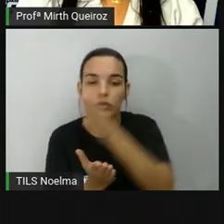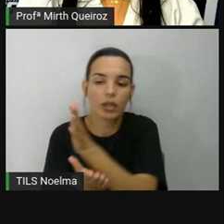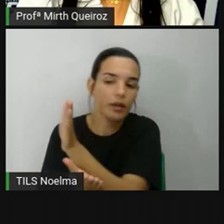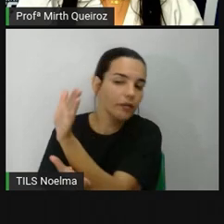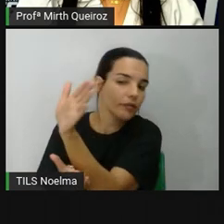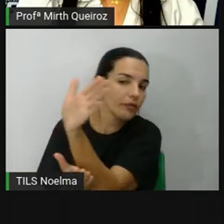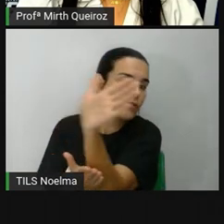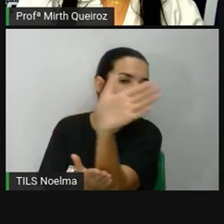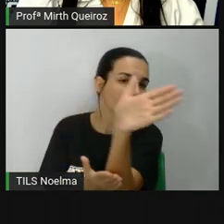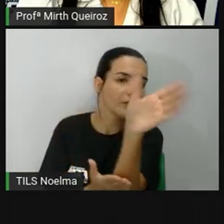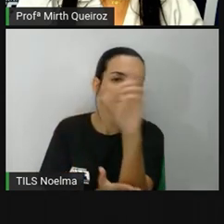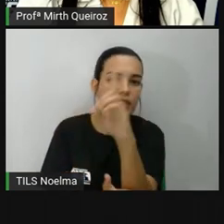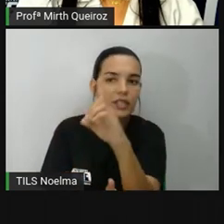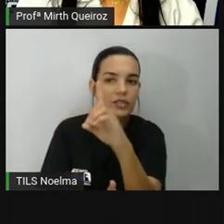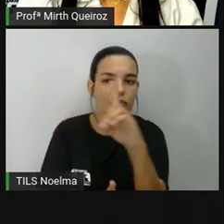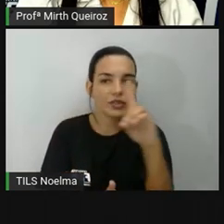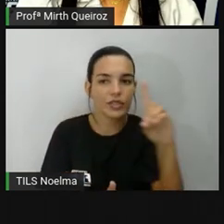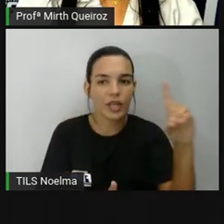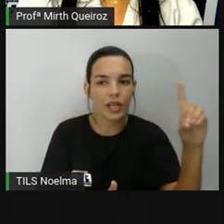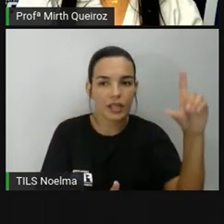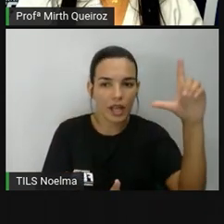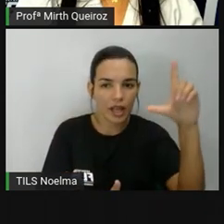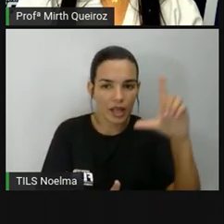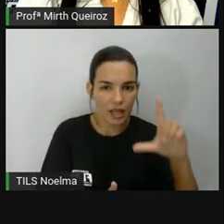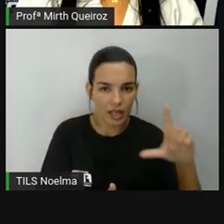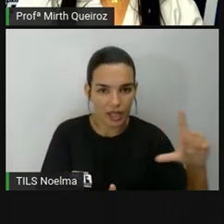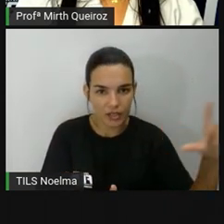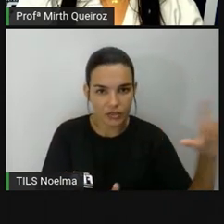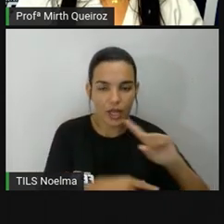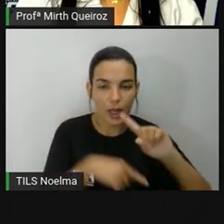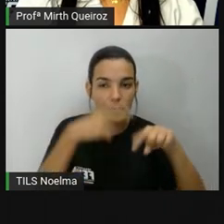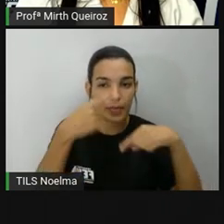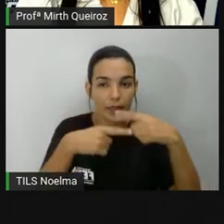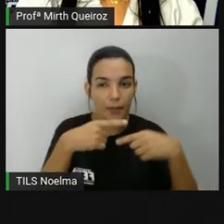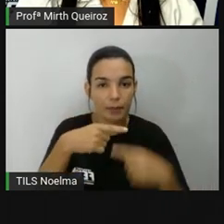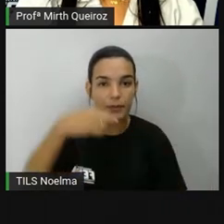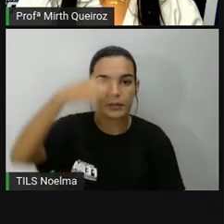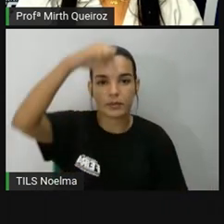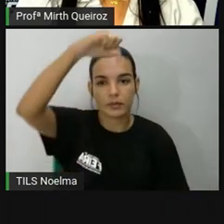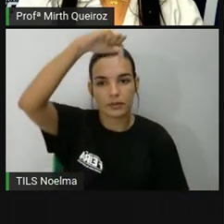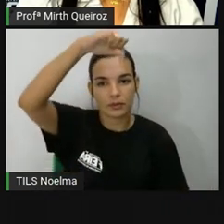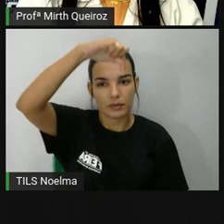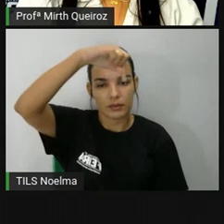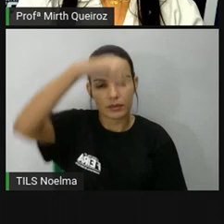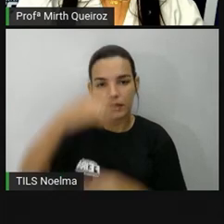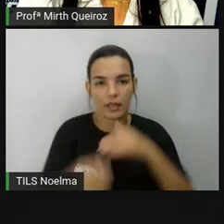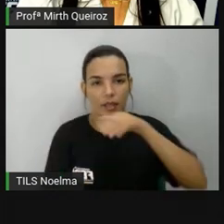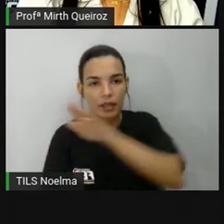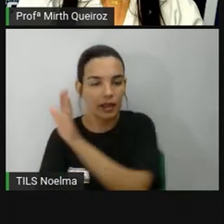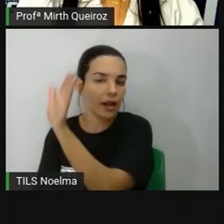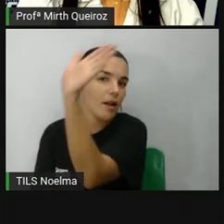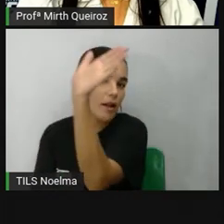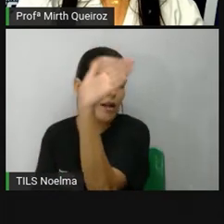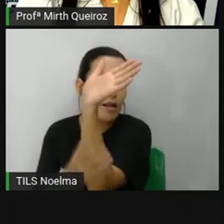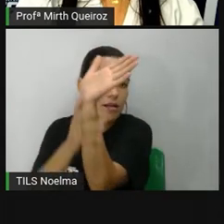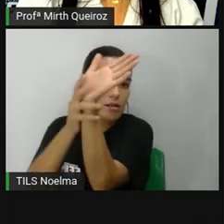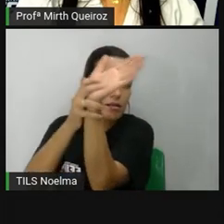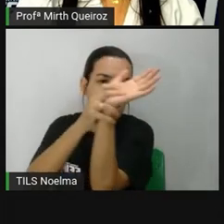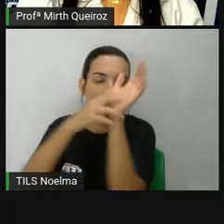vira o quê? À direita. E depois que ela virar à direita, que é a leste, né?